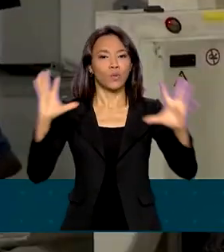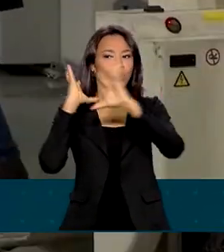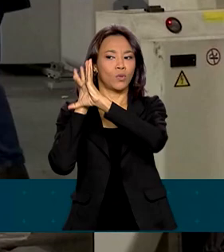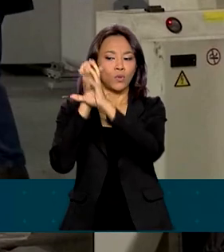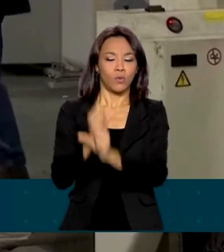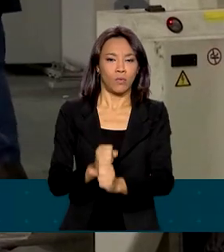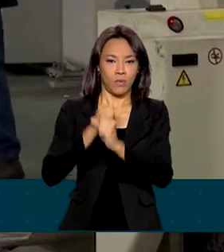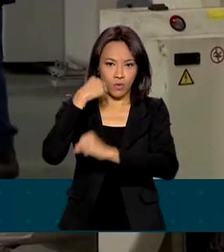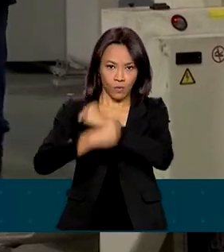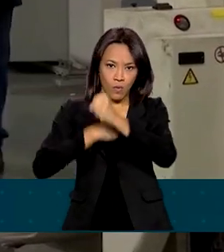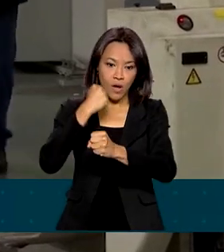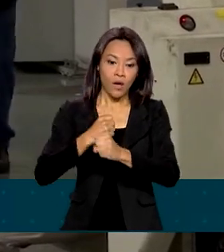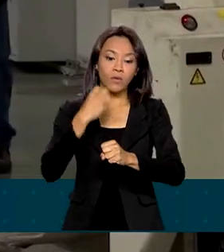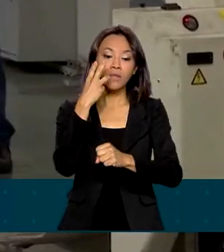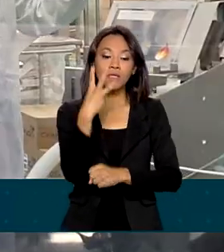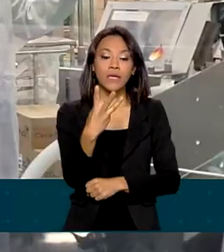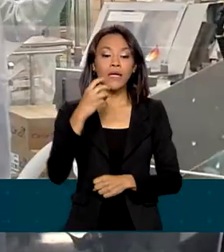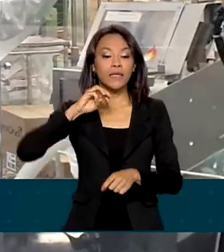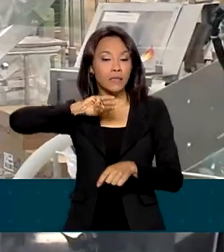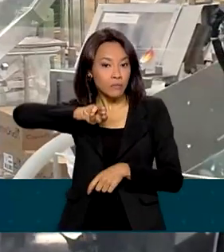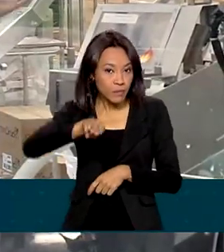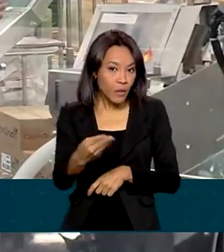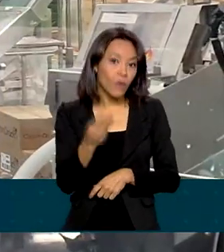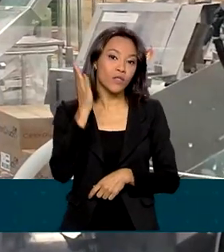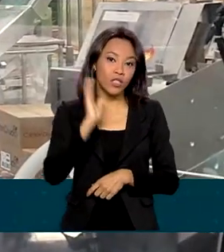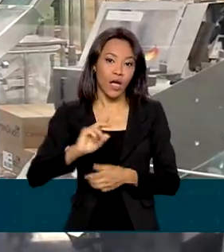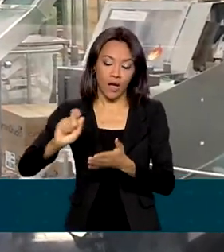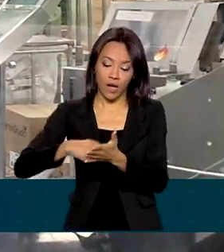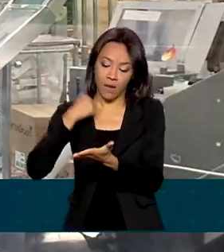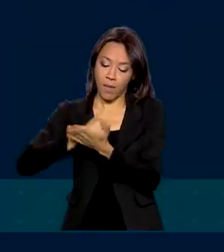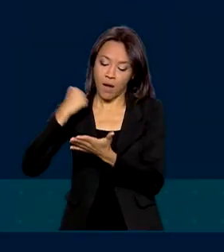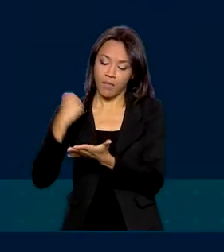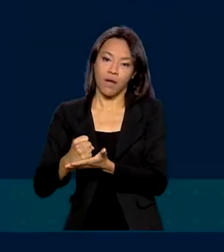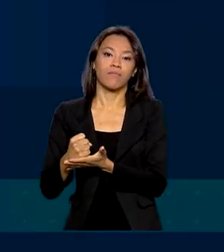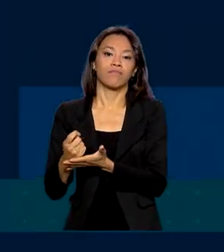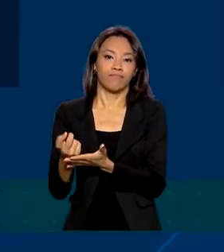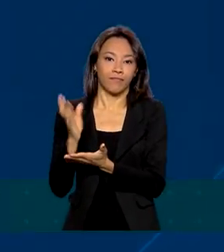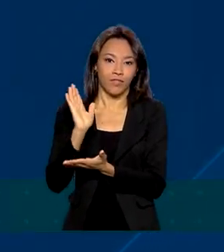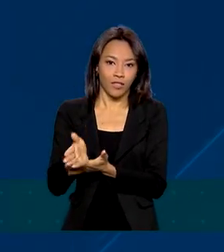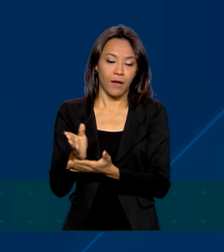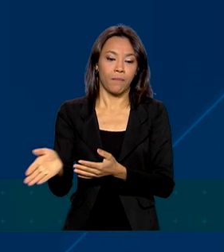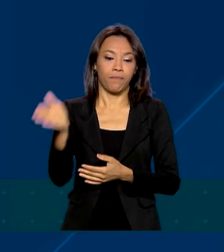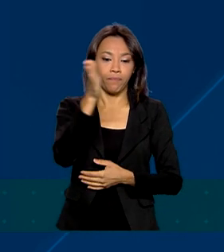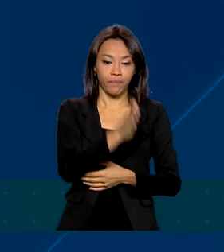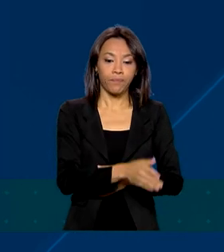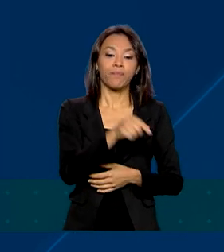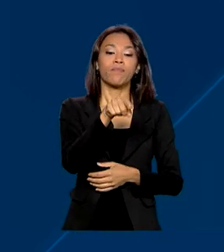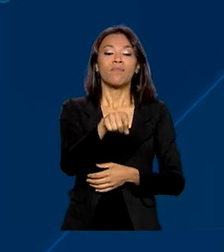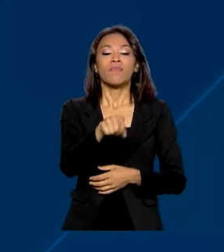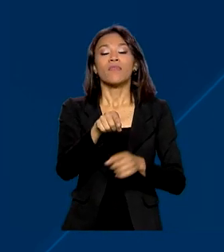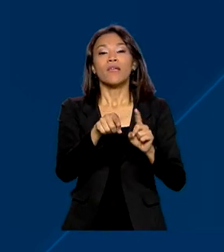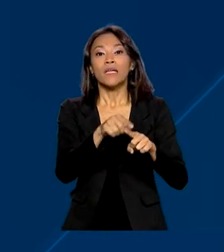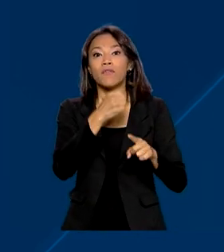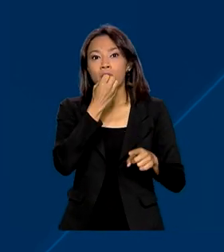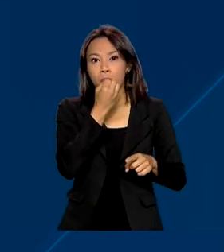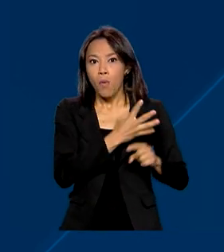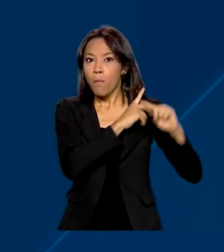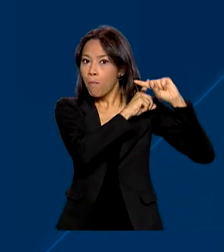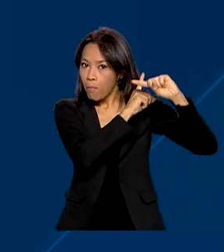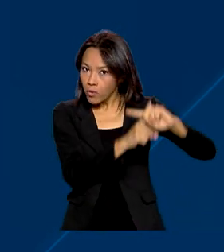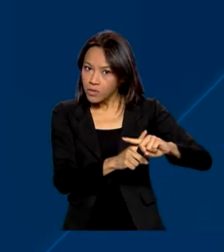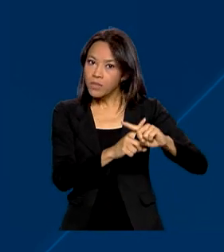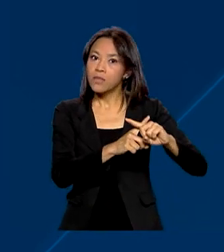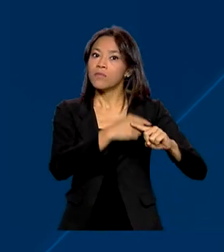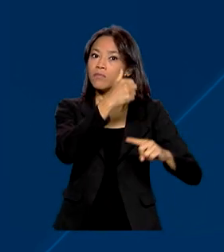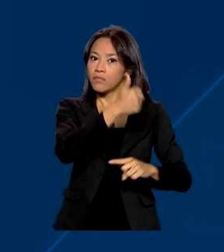quase 3 milhões de empregos com carteira assinada criados. É o 11º mês seguido com saldo positivo na